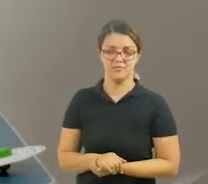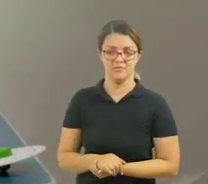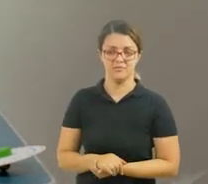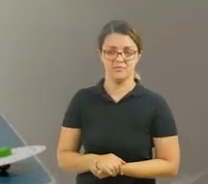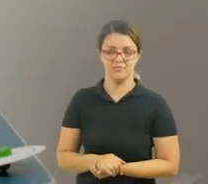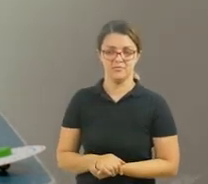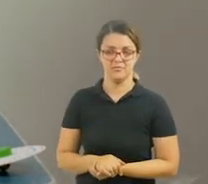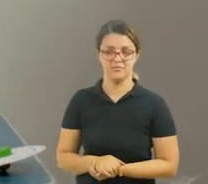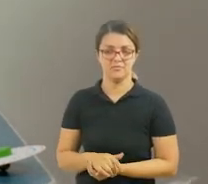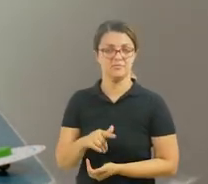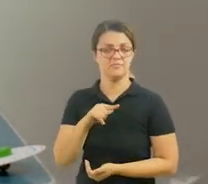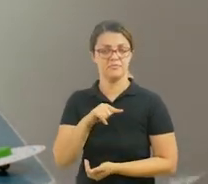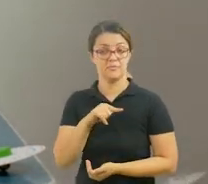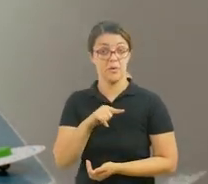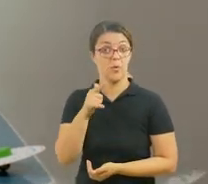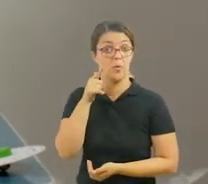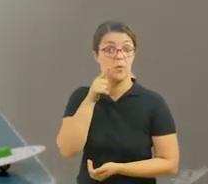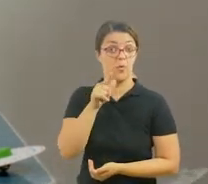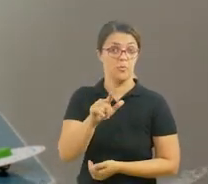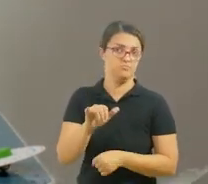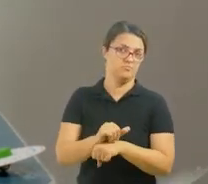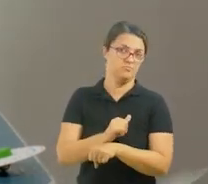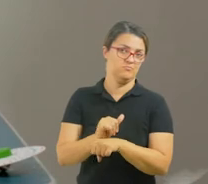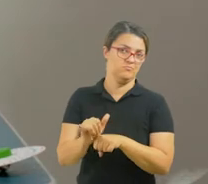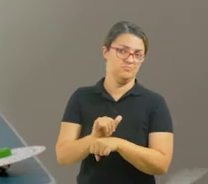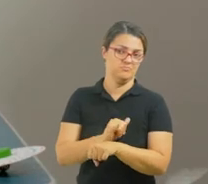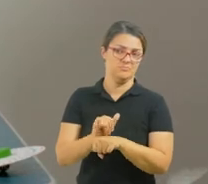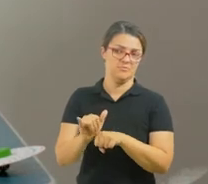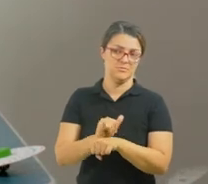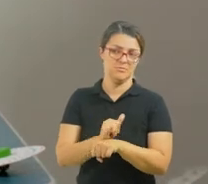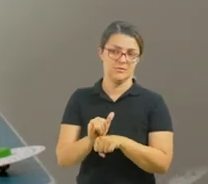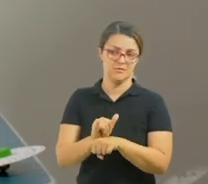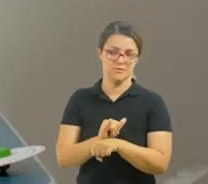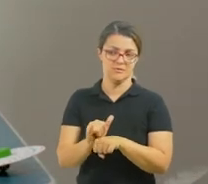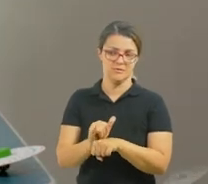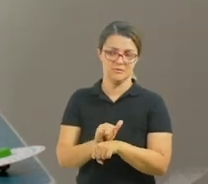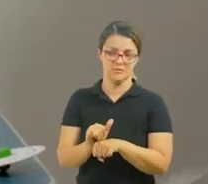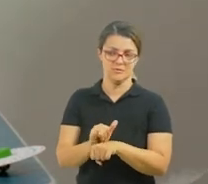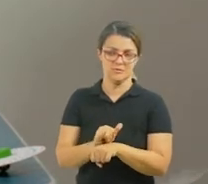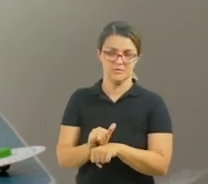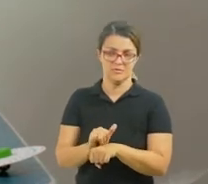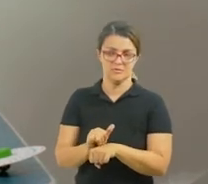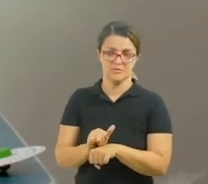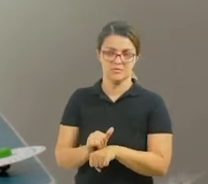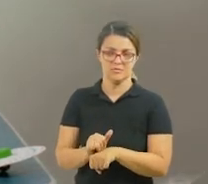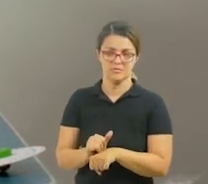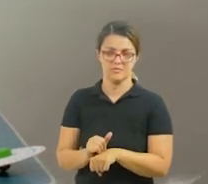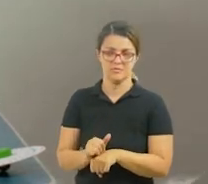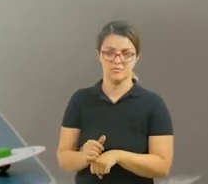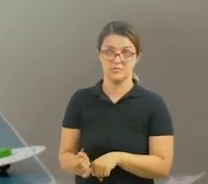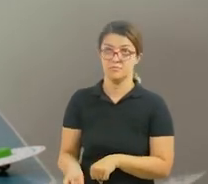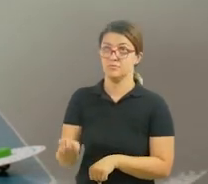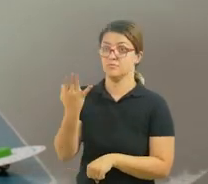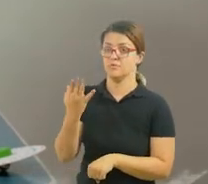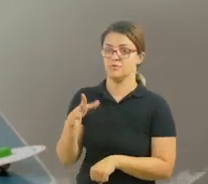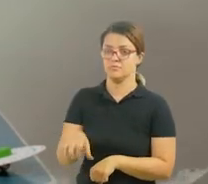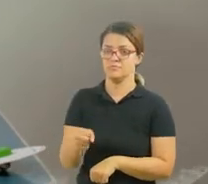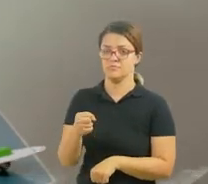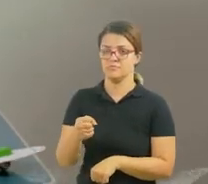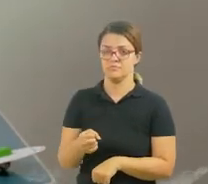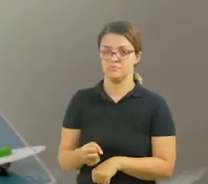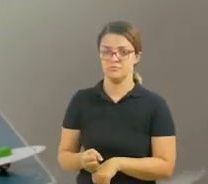Porém, nós temos mais uma outra variação. De fazer isso daqui, tá? E ir jogando